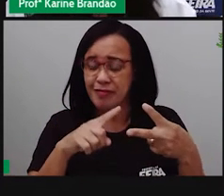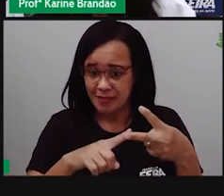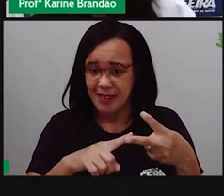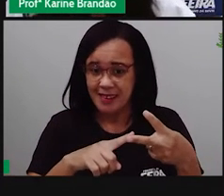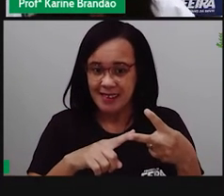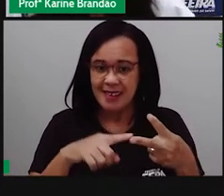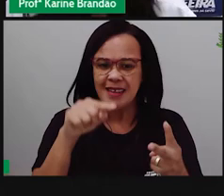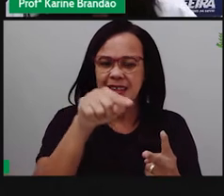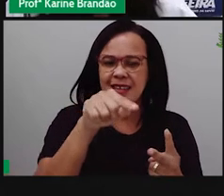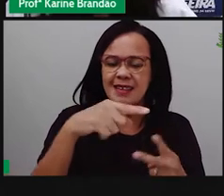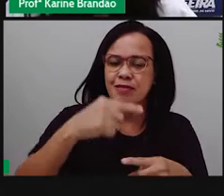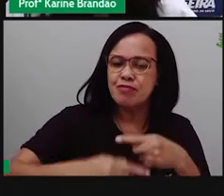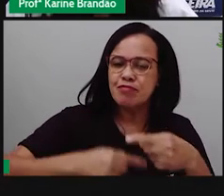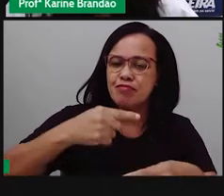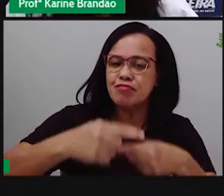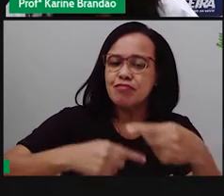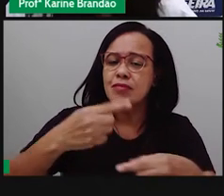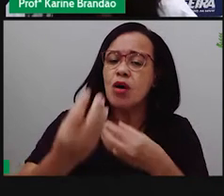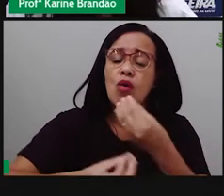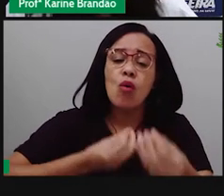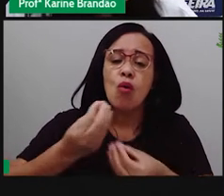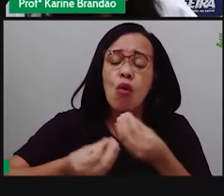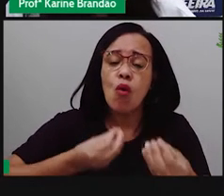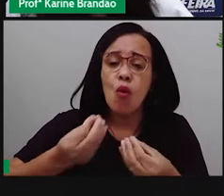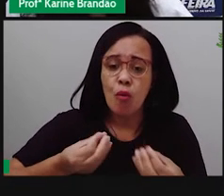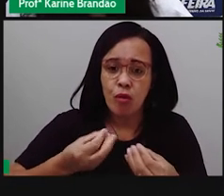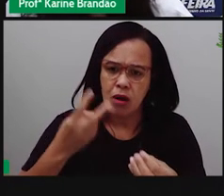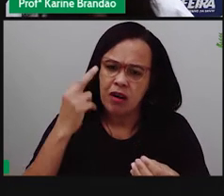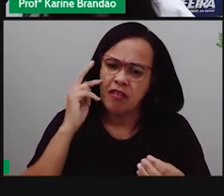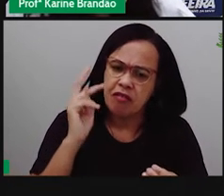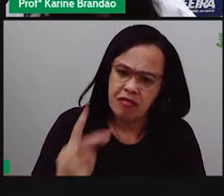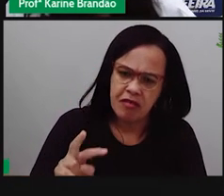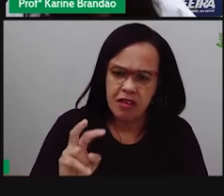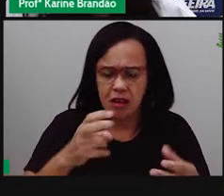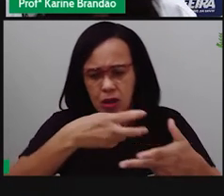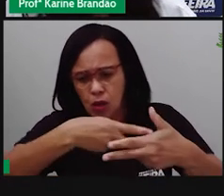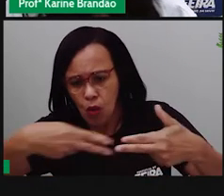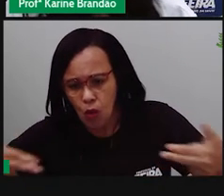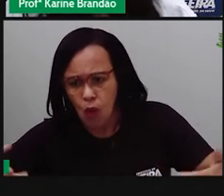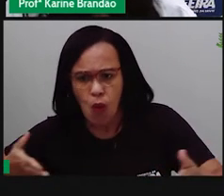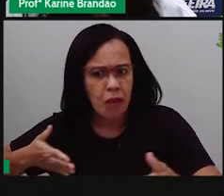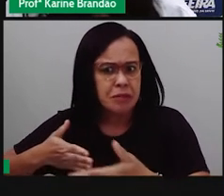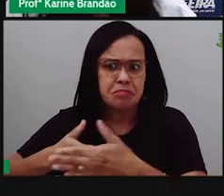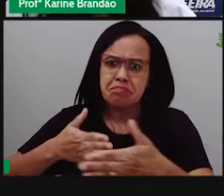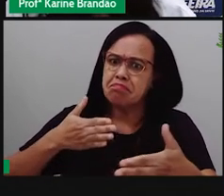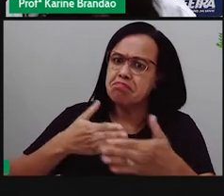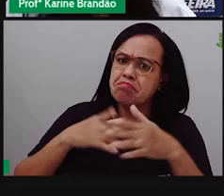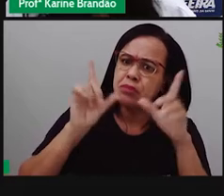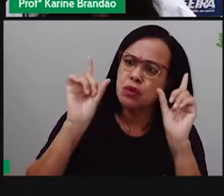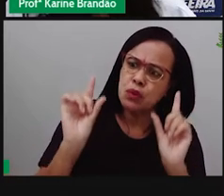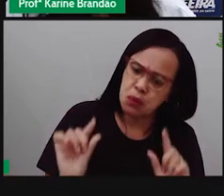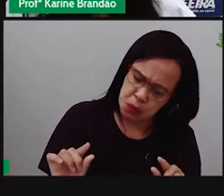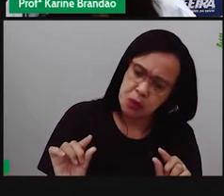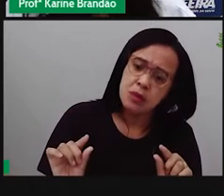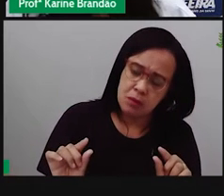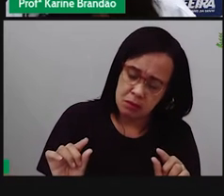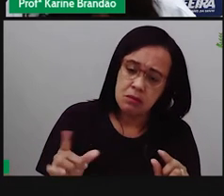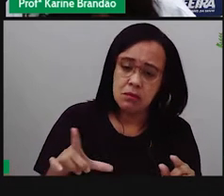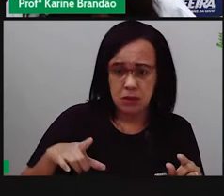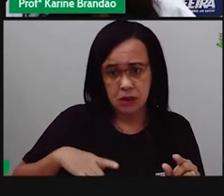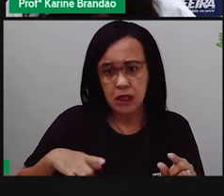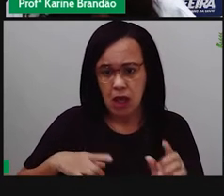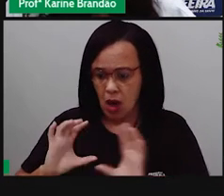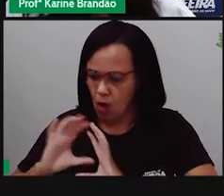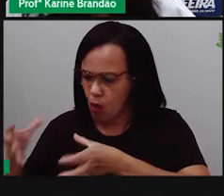ela sofre, vamos dizer, uma limitação de recursos, tá? E acaba que só esses dois